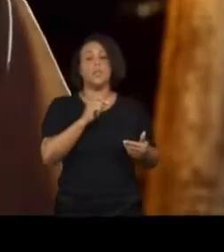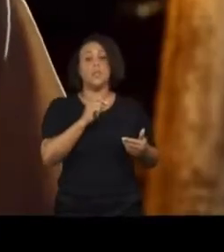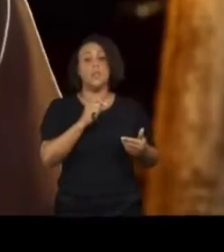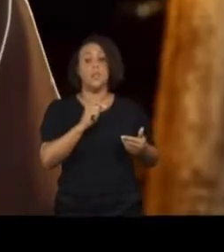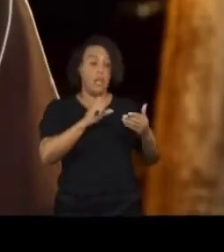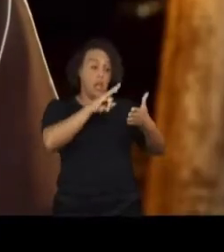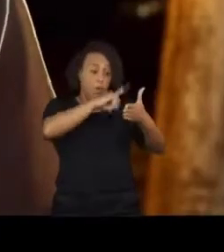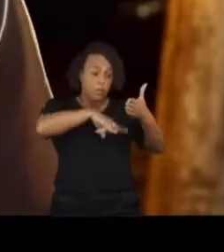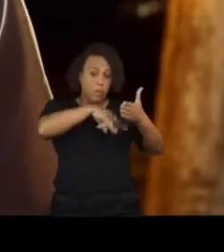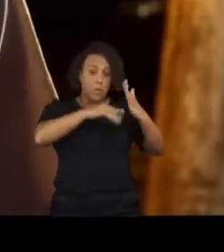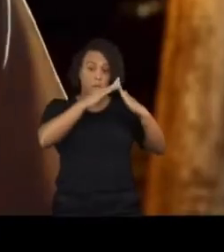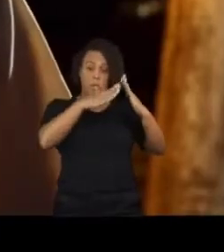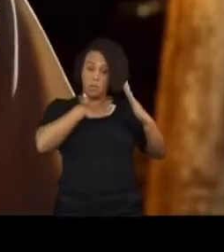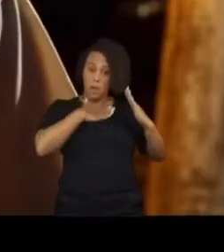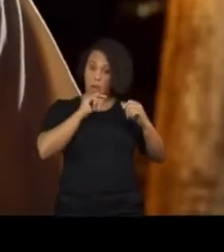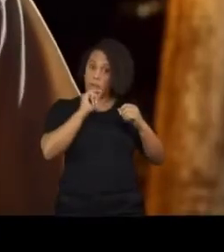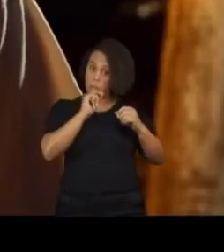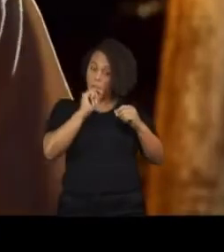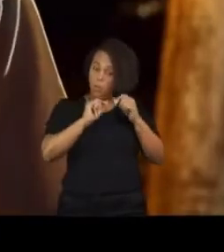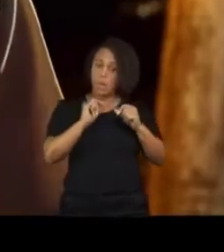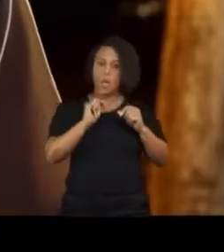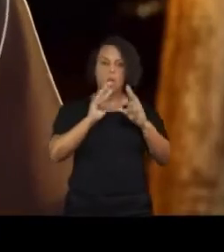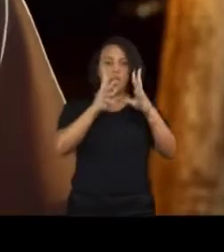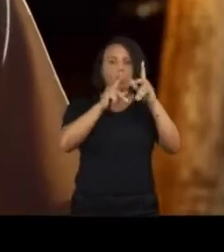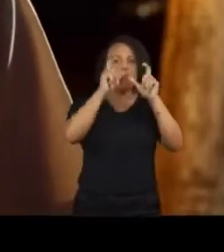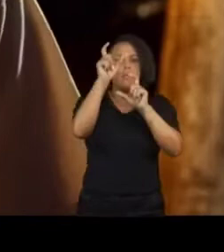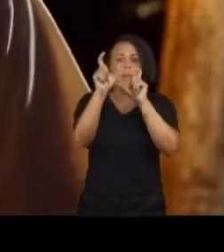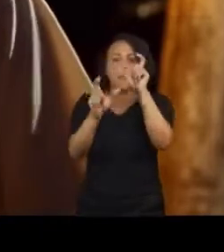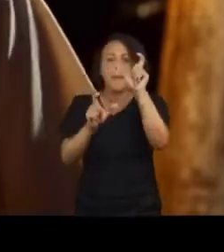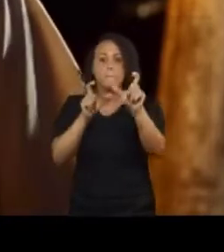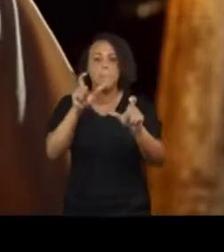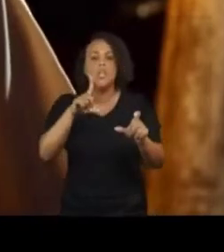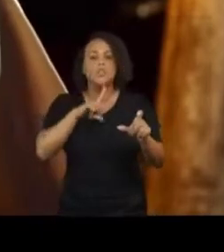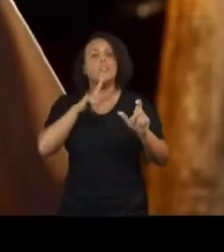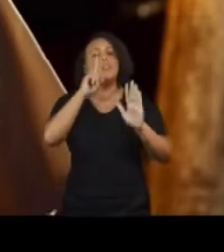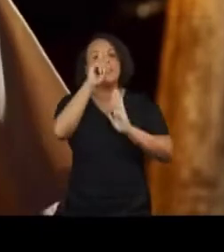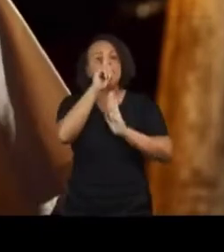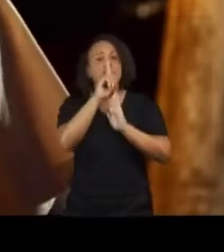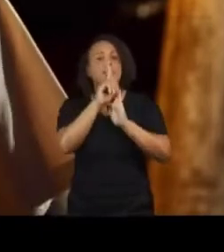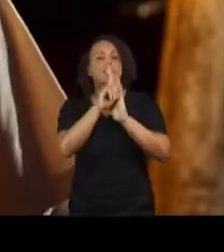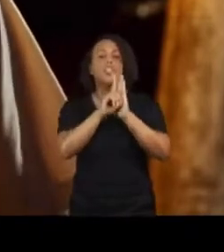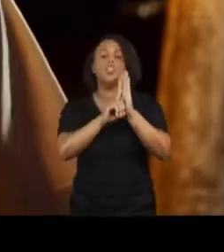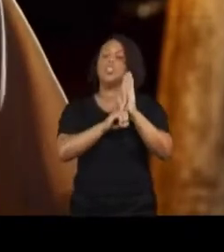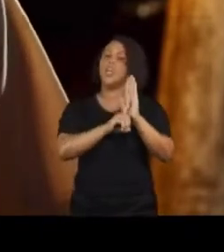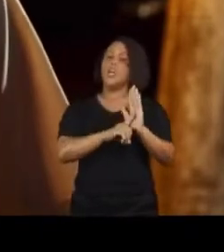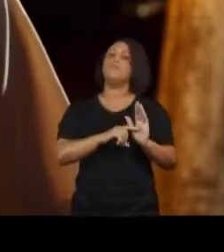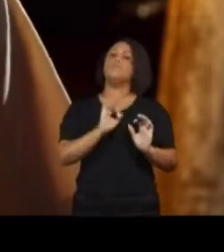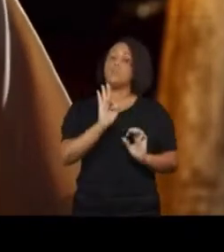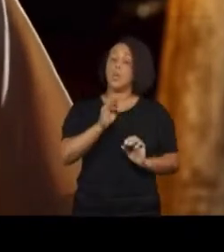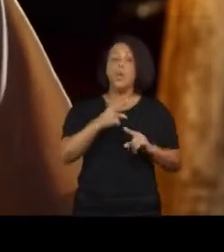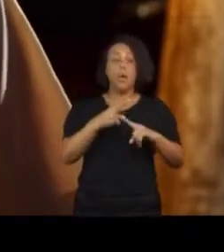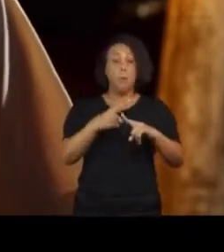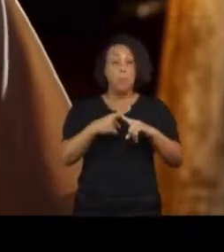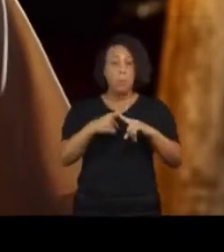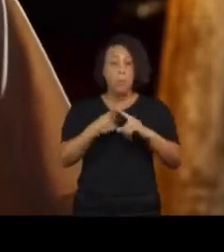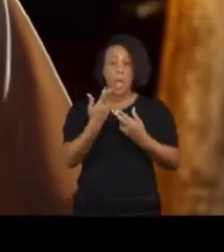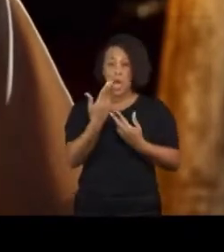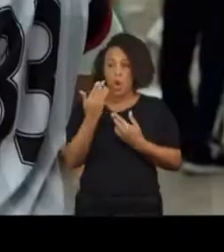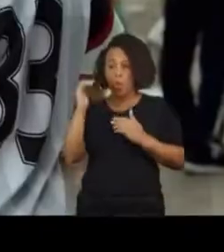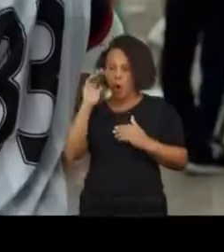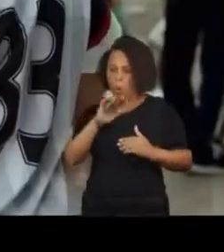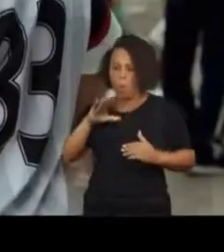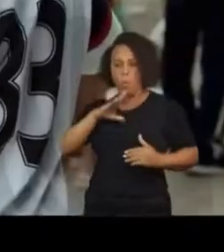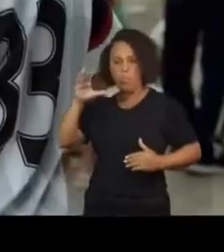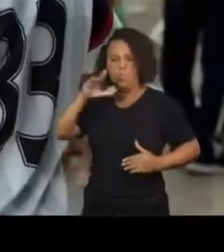pretendemos é ter a escritura do nosso imóvel, fazer com que todas as pessoas tenham esse tipo de benefício,